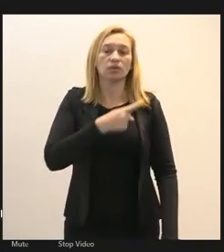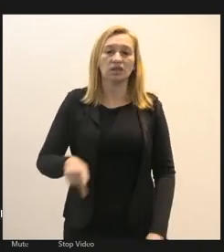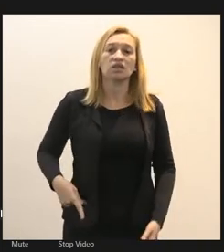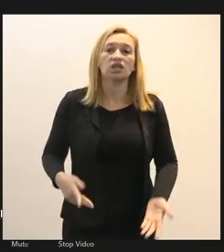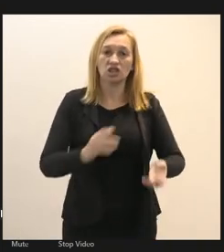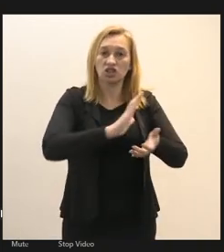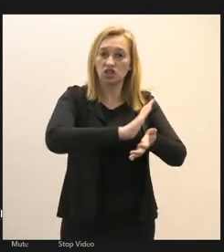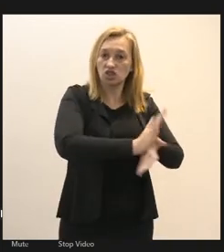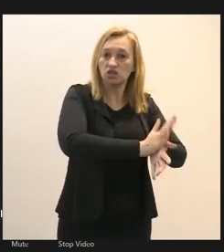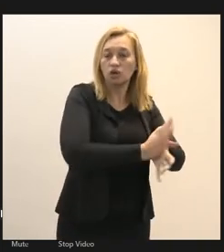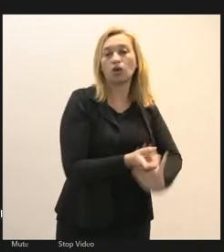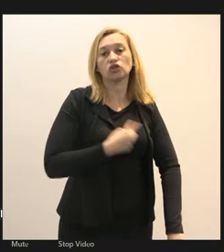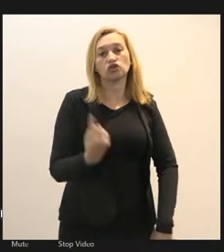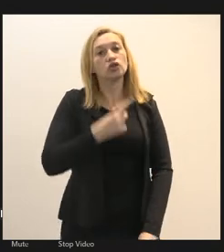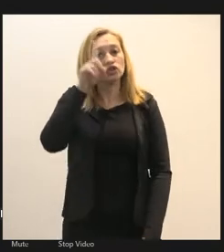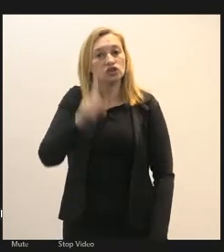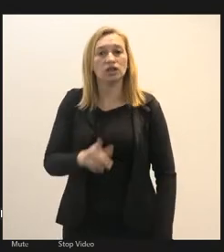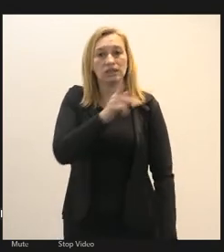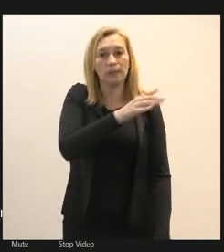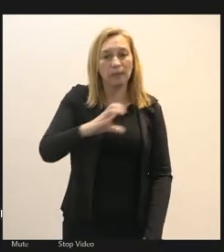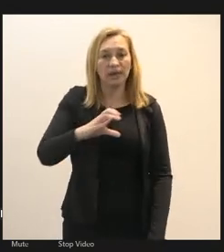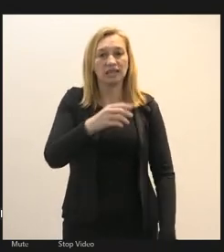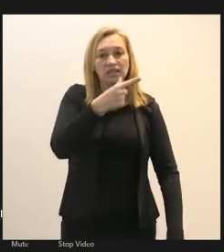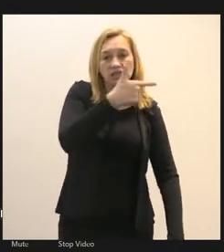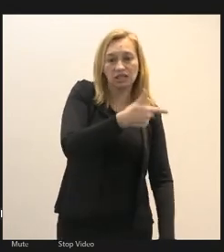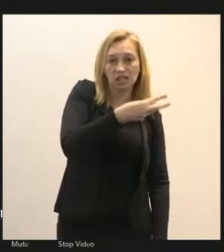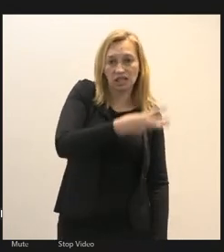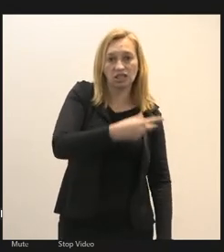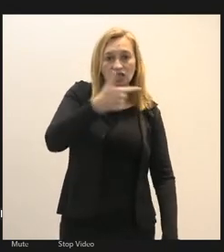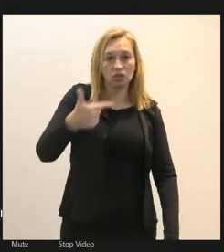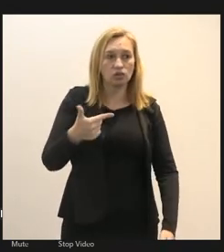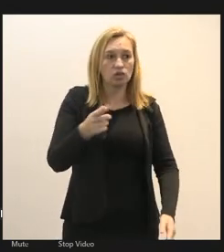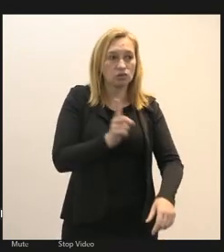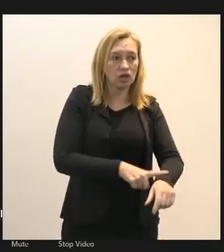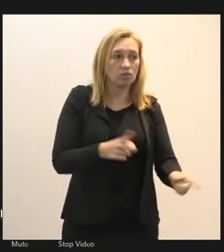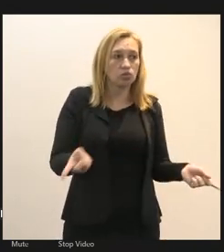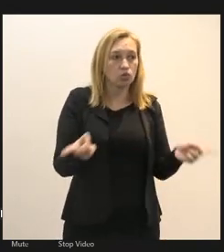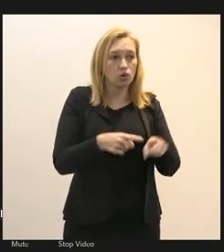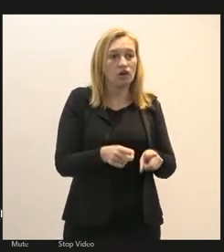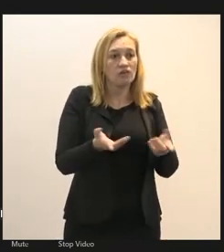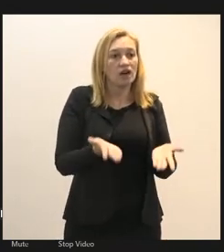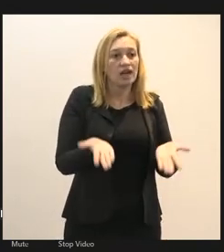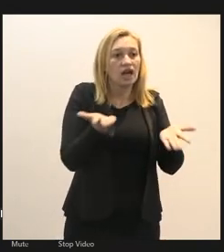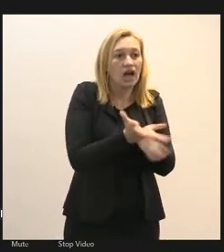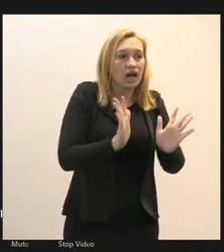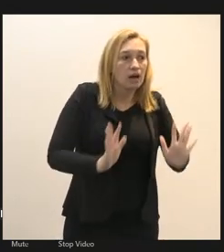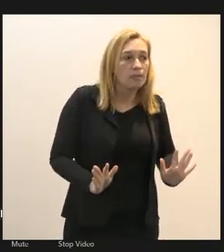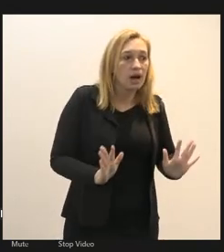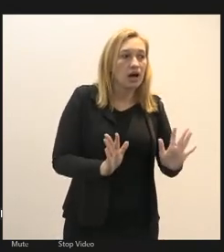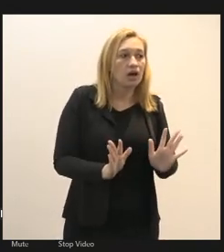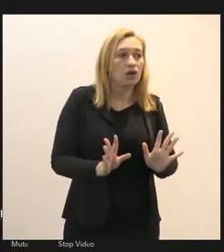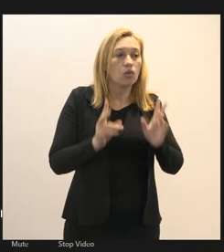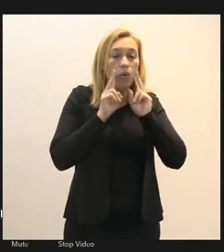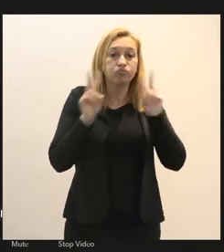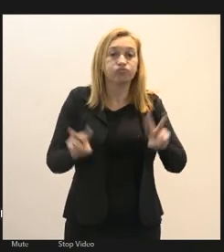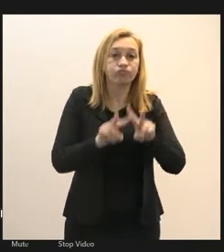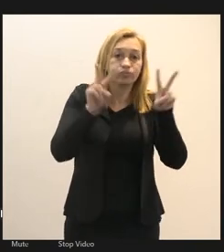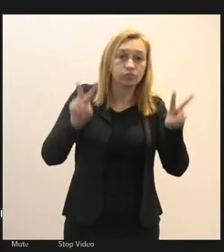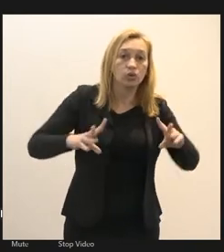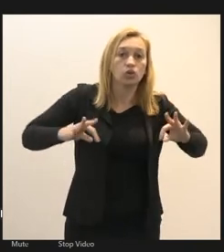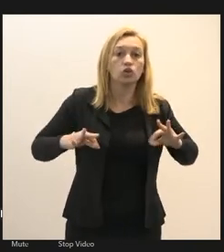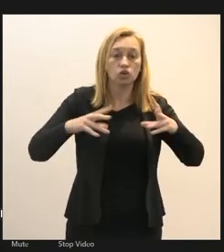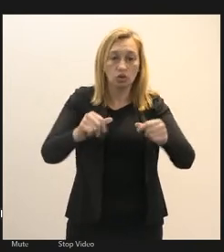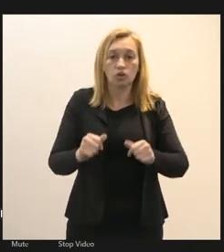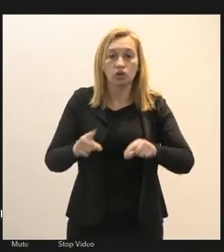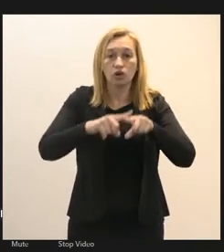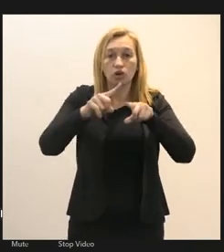direitos essa PEC 32 que a médio curto prazo vai acabar com a viabilidade do serviço